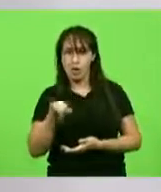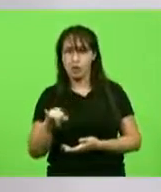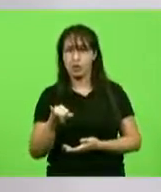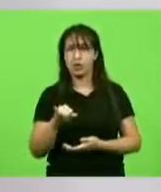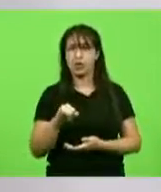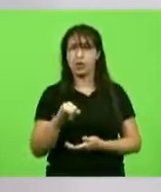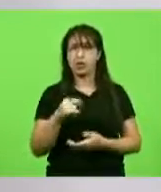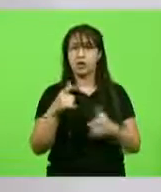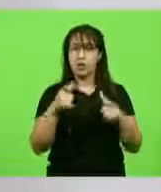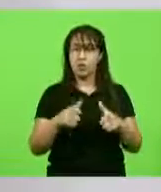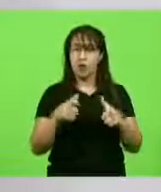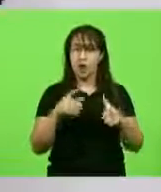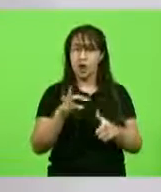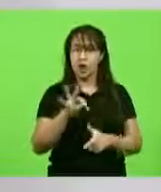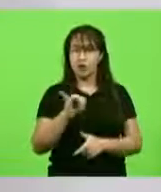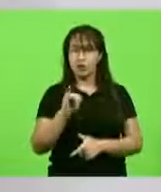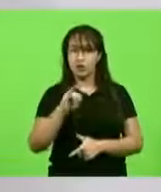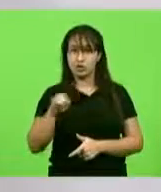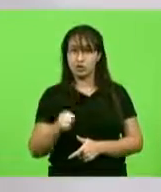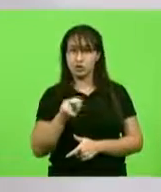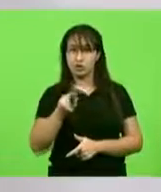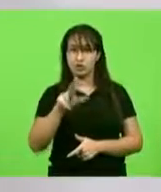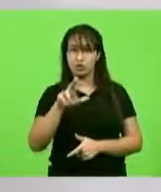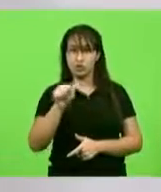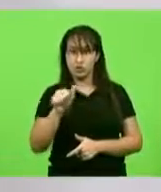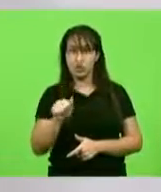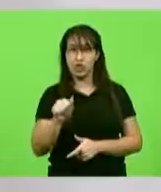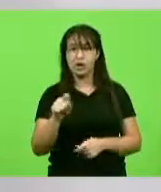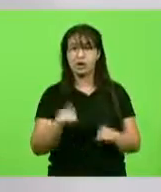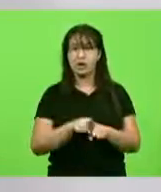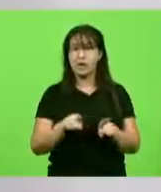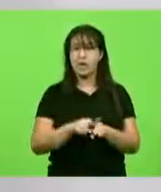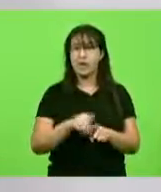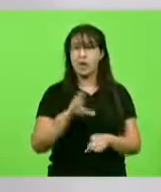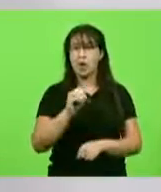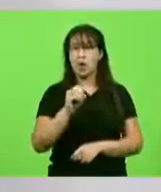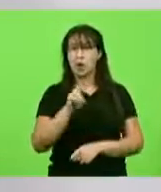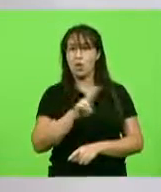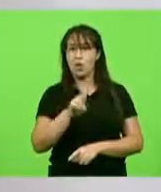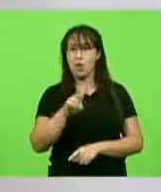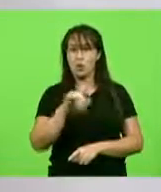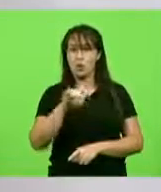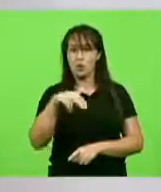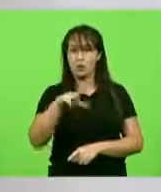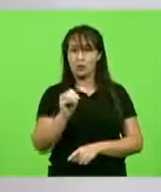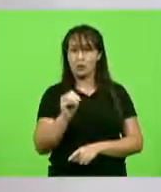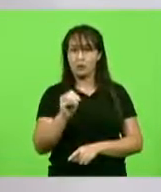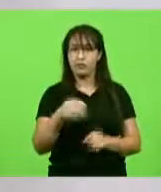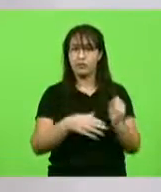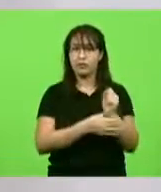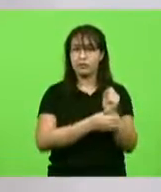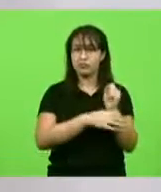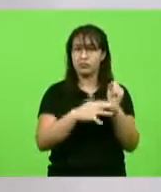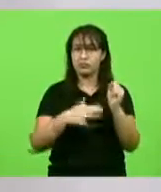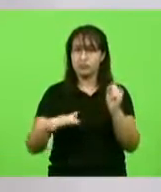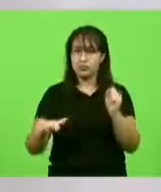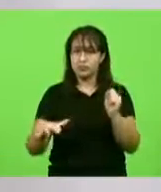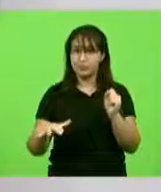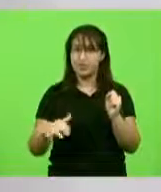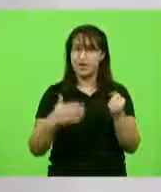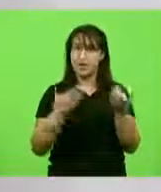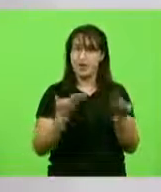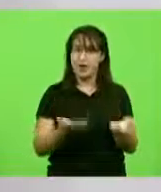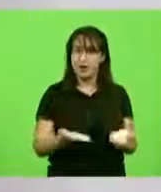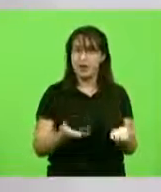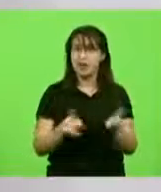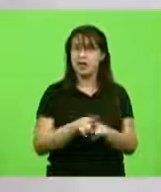bem reeleitos, aqui o Orvino em São José, sucedendo dois mandatos da prefeita Deliana, o